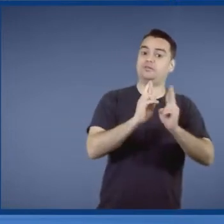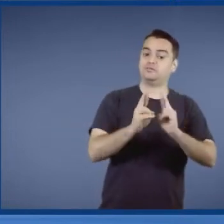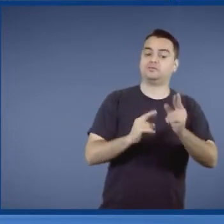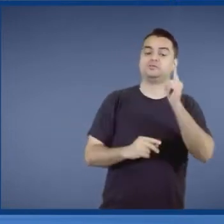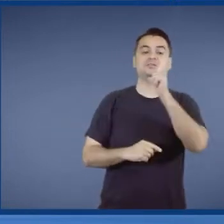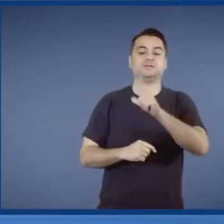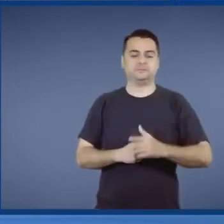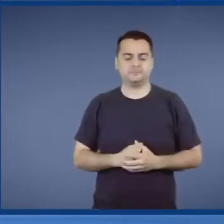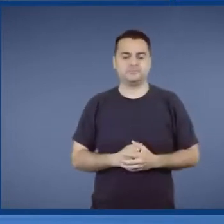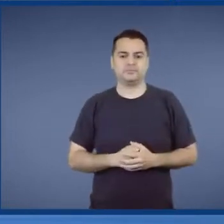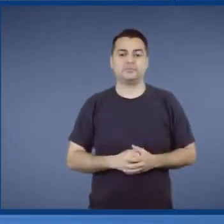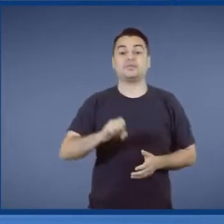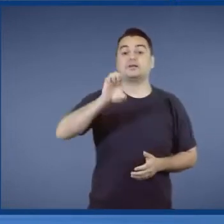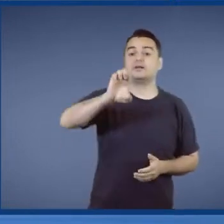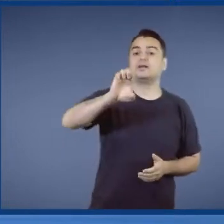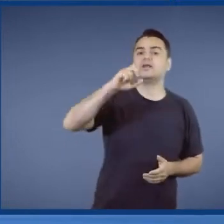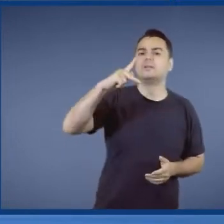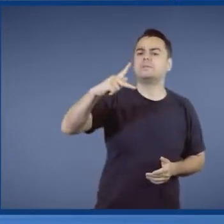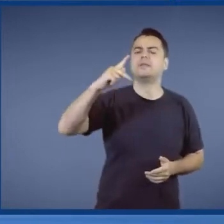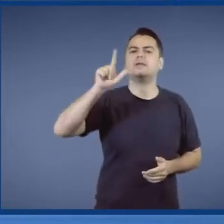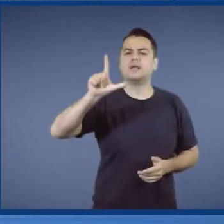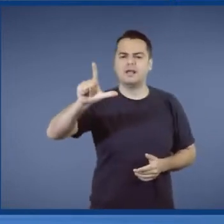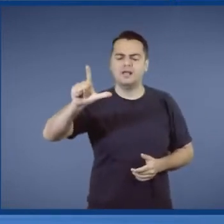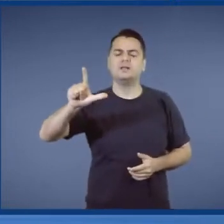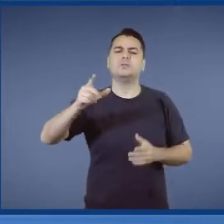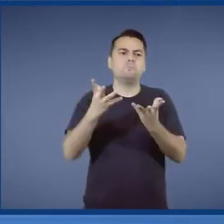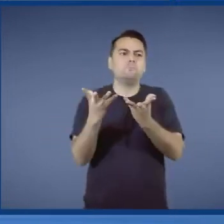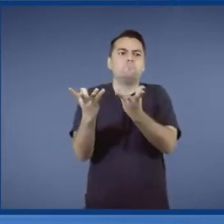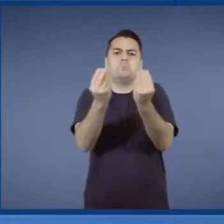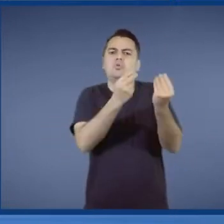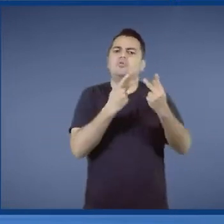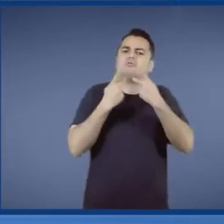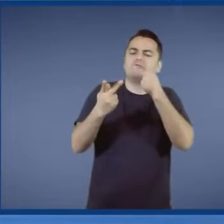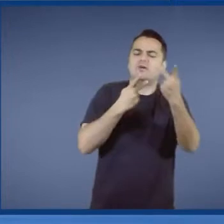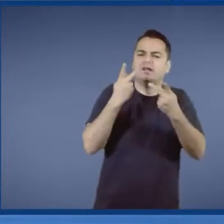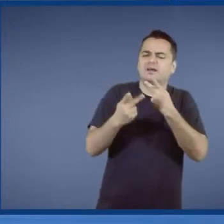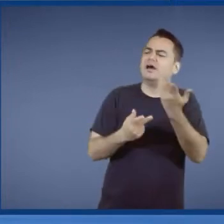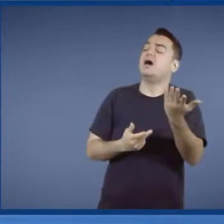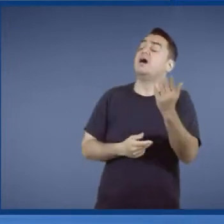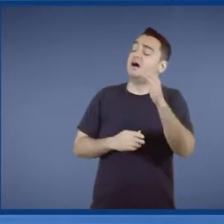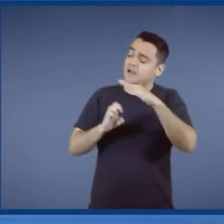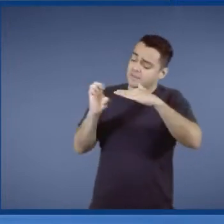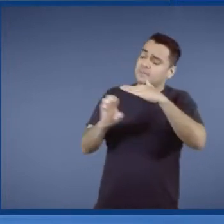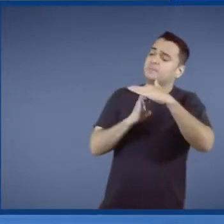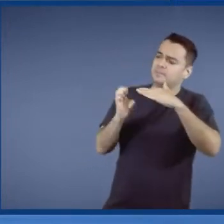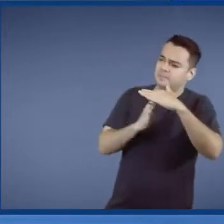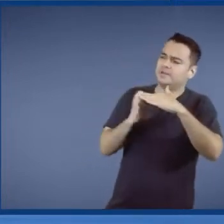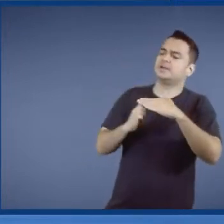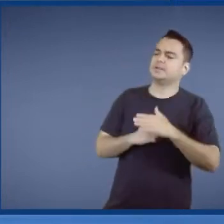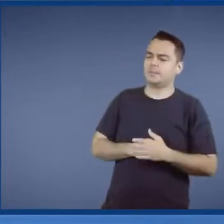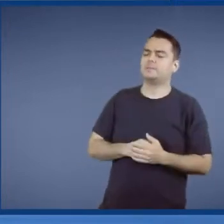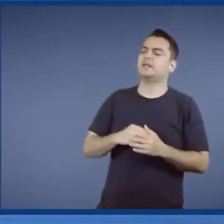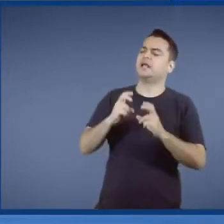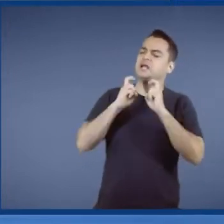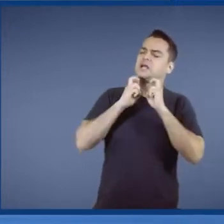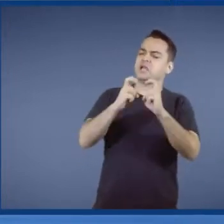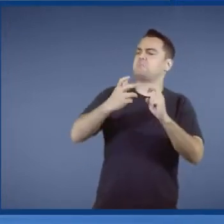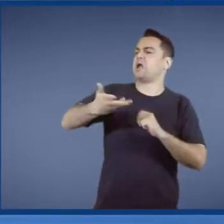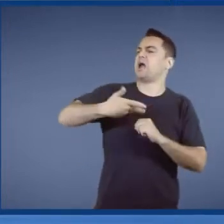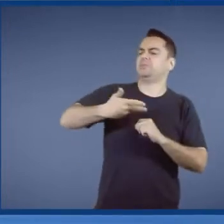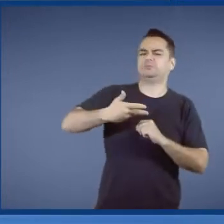A EPL, tão falada. Pessoal, ah, empresa do trem de alta velocidade. Que bobagem.